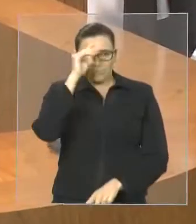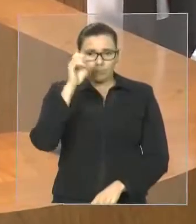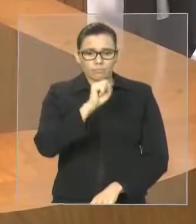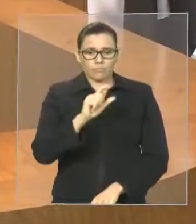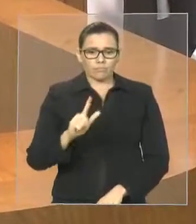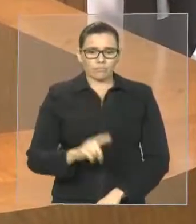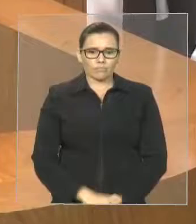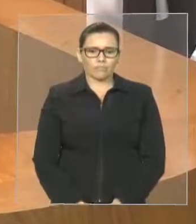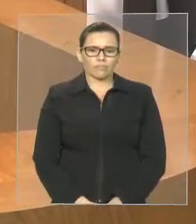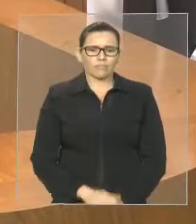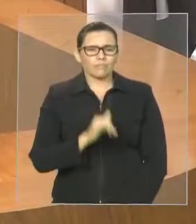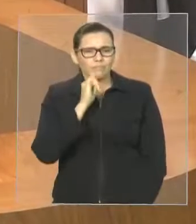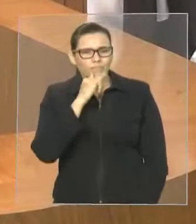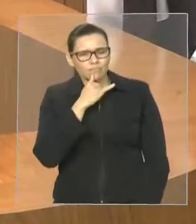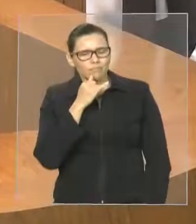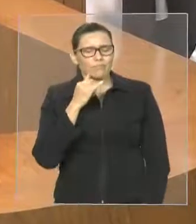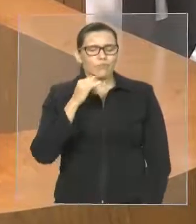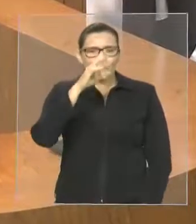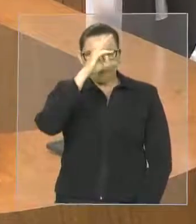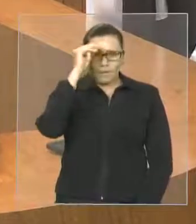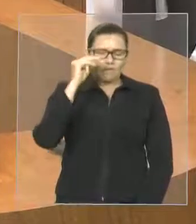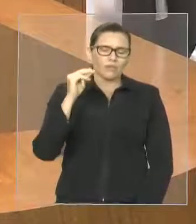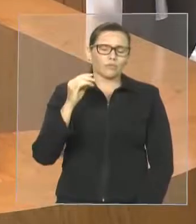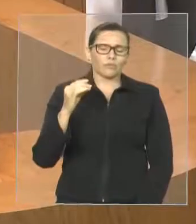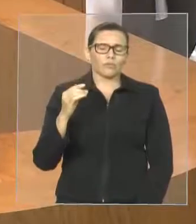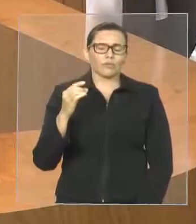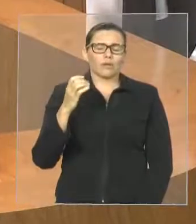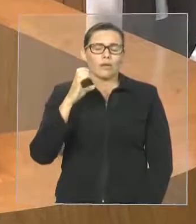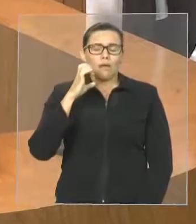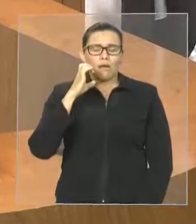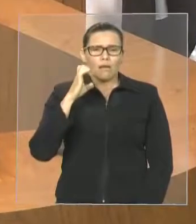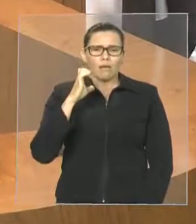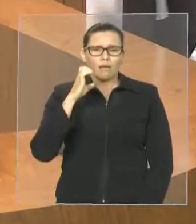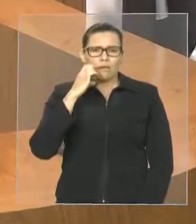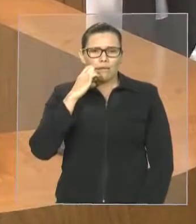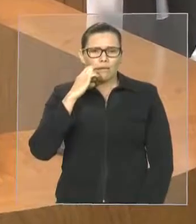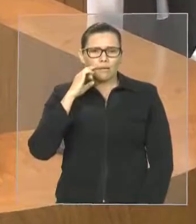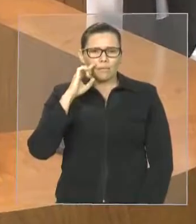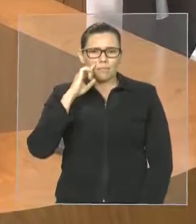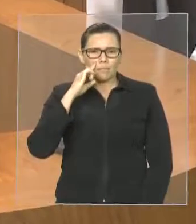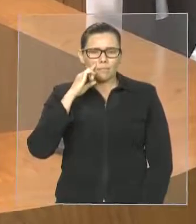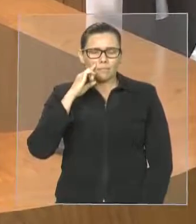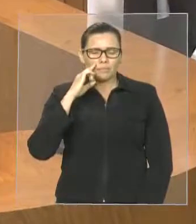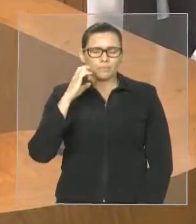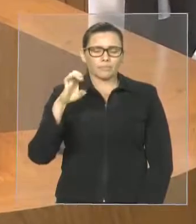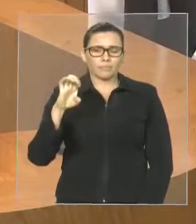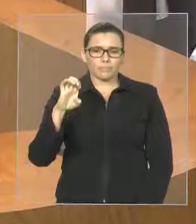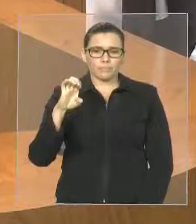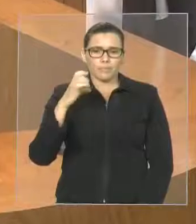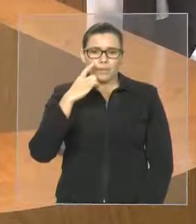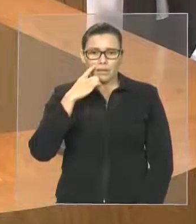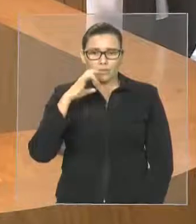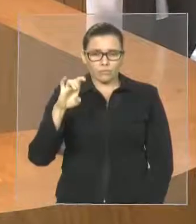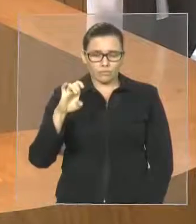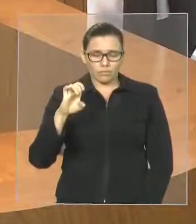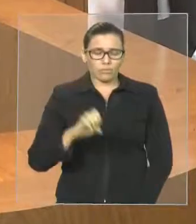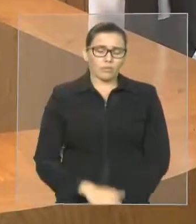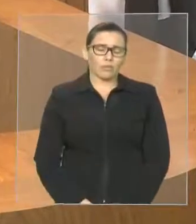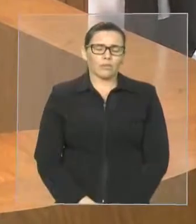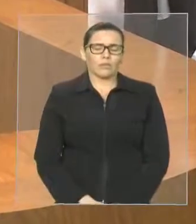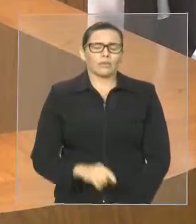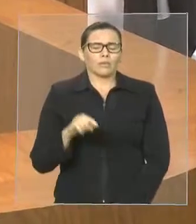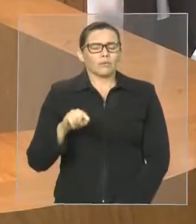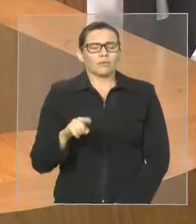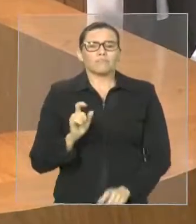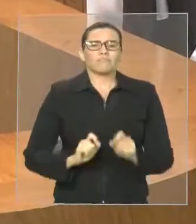desrespeita os professores. Os professores já estiveram em greve em 2014 por mais de 100 dias. Essa greve por mais de 100 dias, os